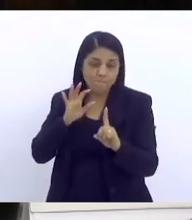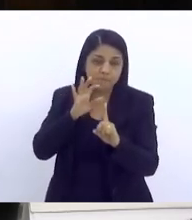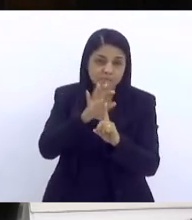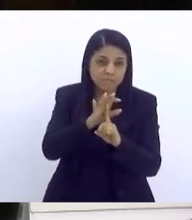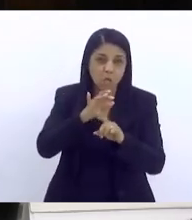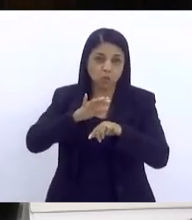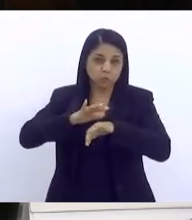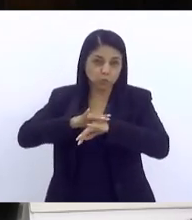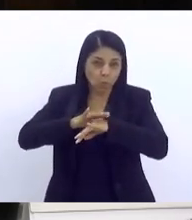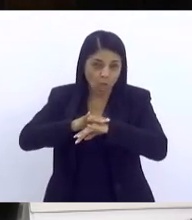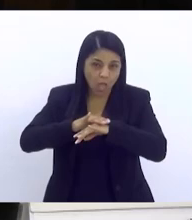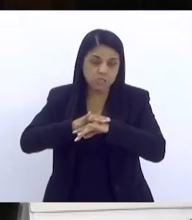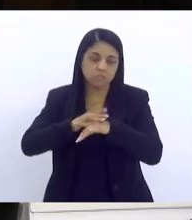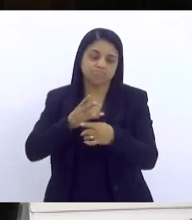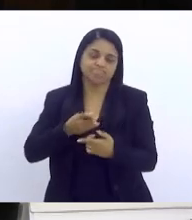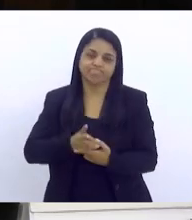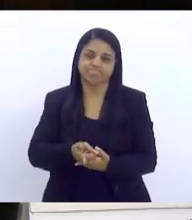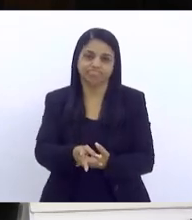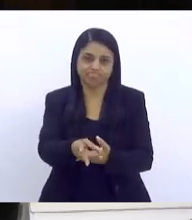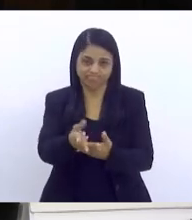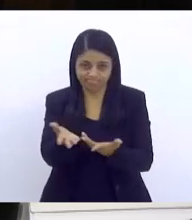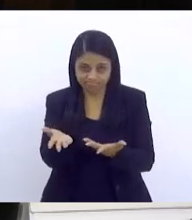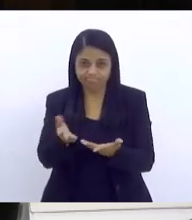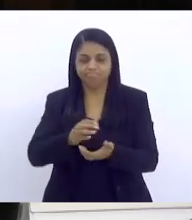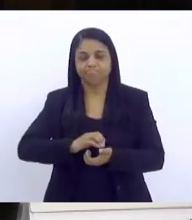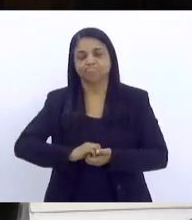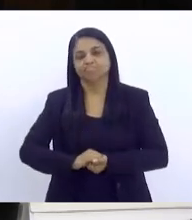de adoecimento, elas vão se perpetuar. É isso.